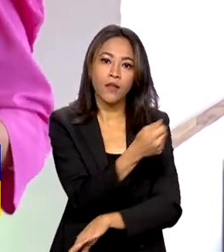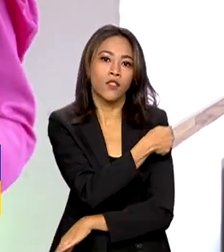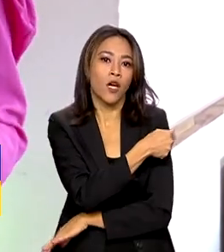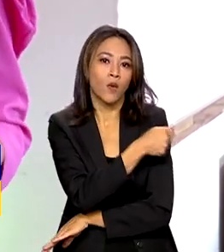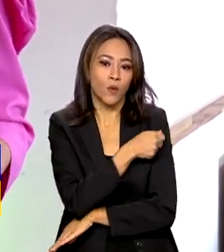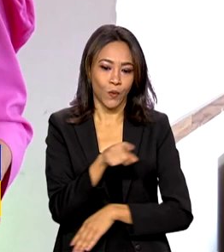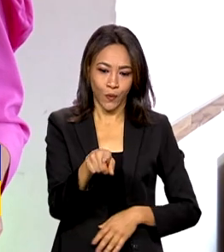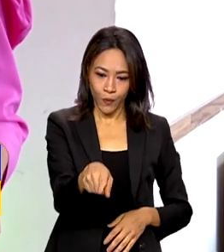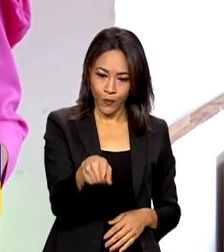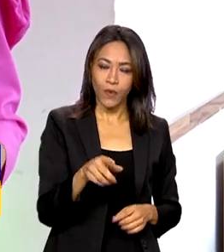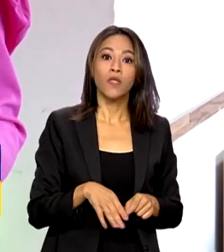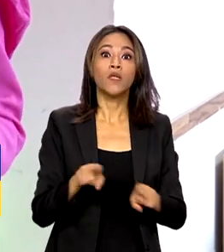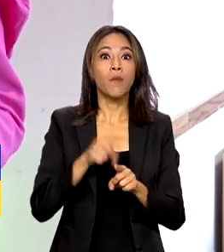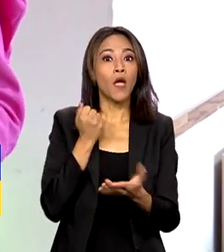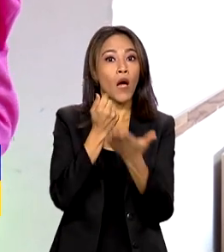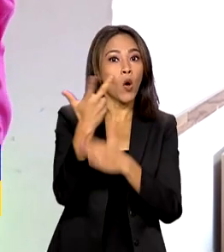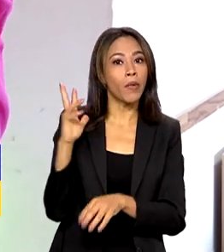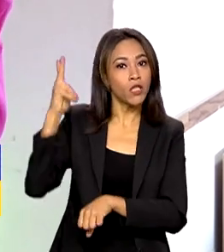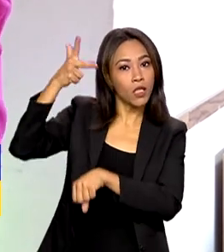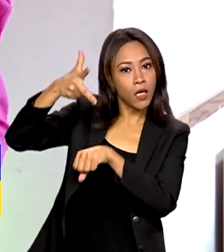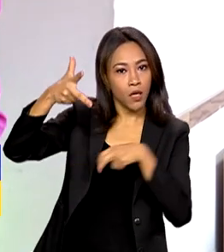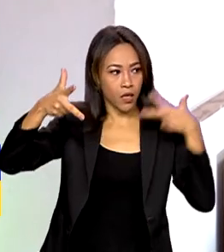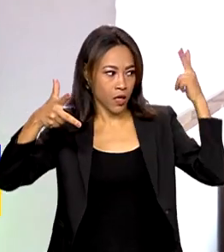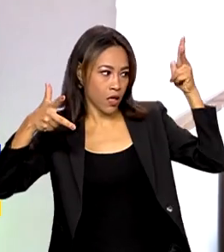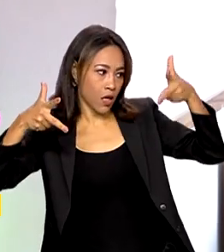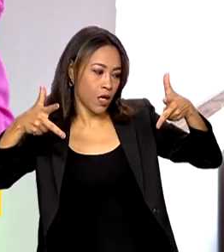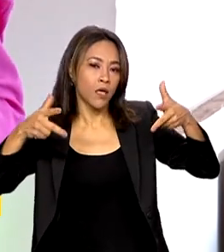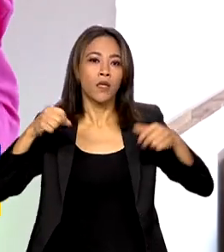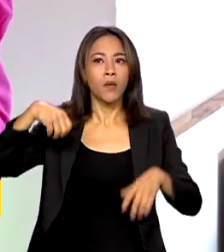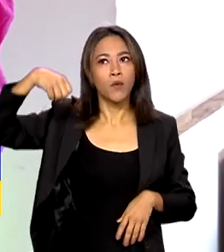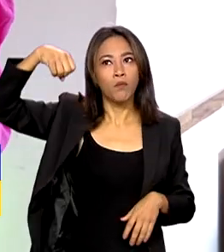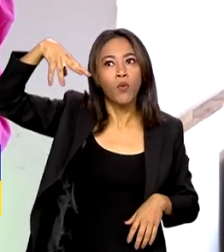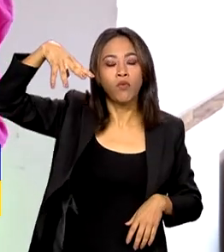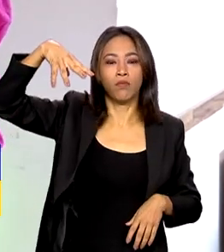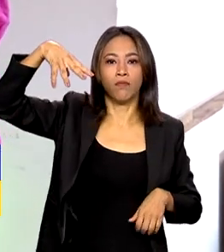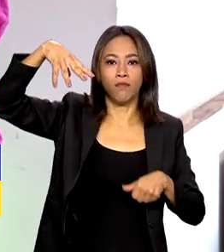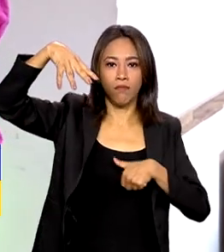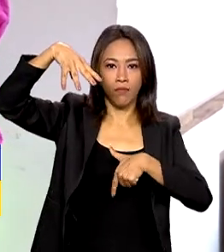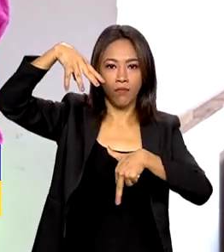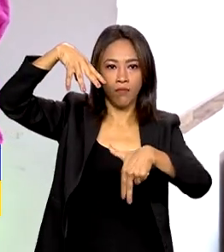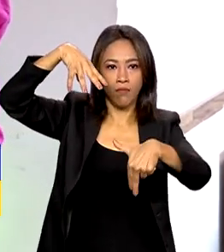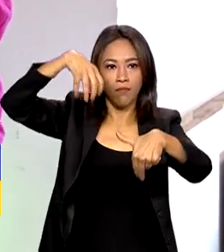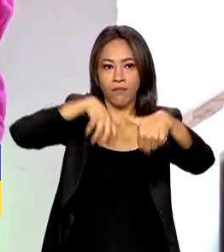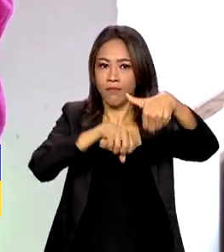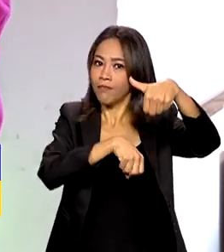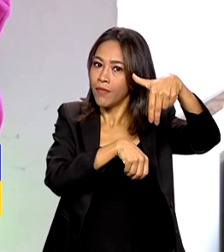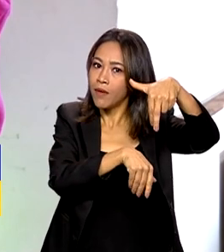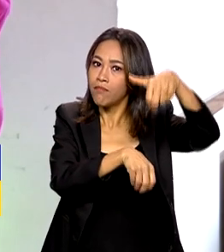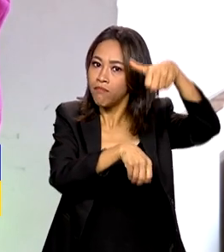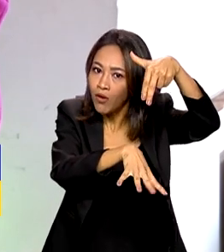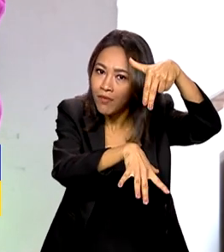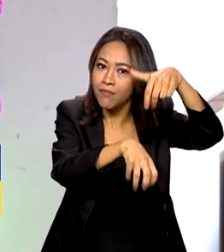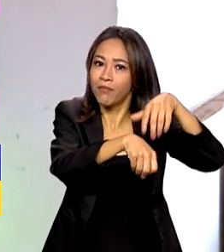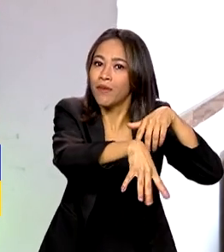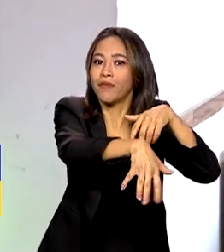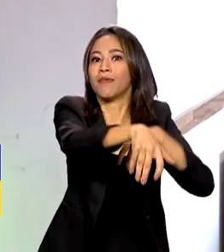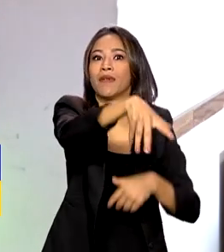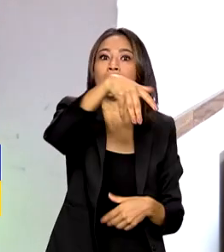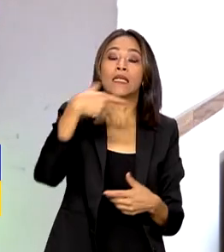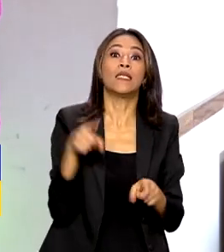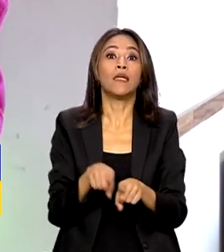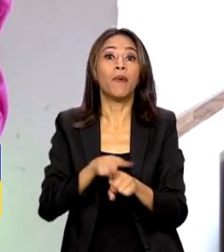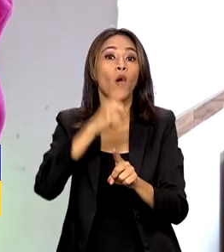a aquisição de câmeras e sensores de movimento e ainda pequenas reformas para garantir, além de